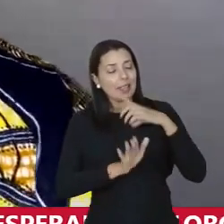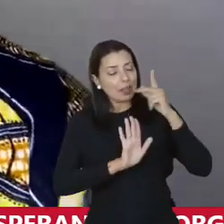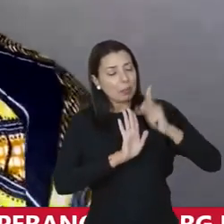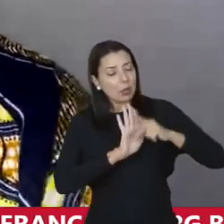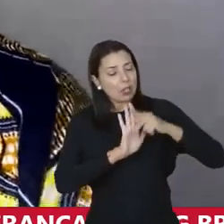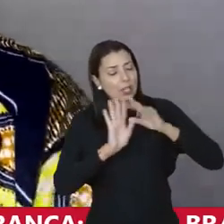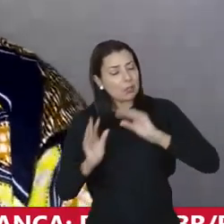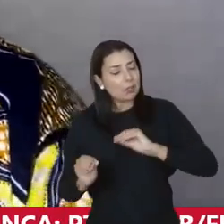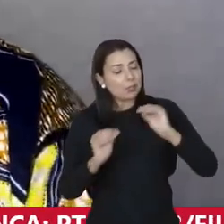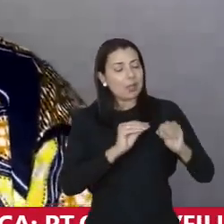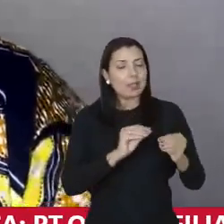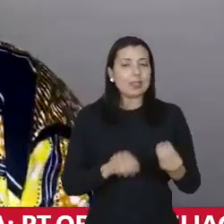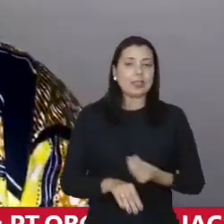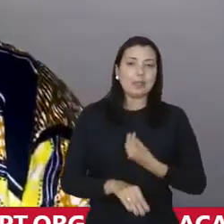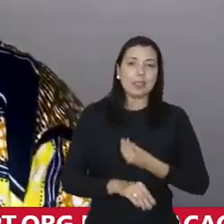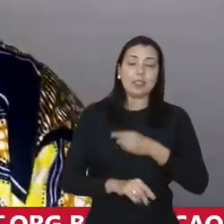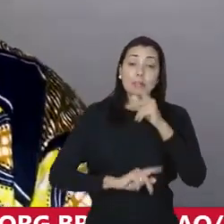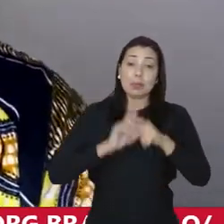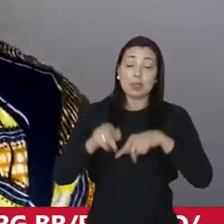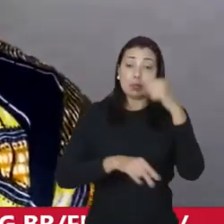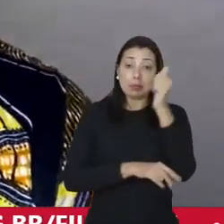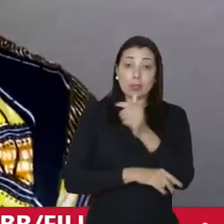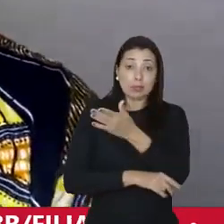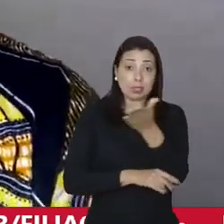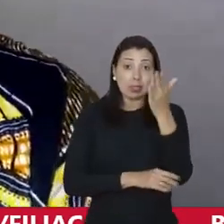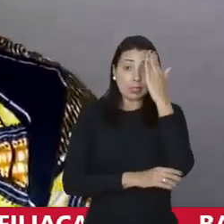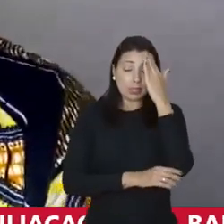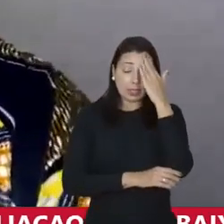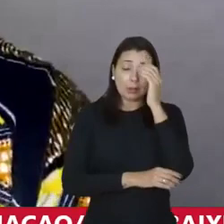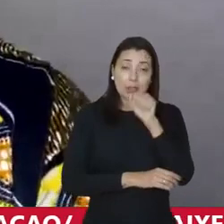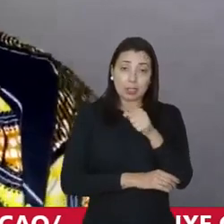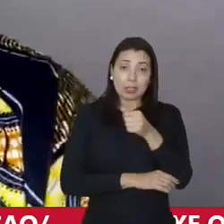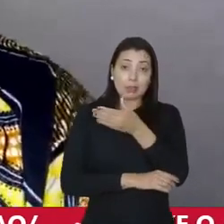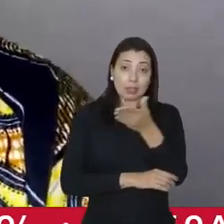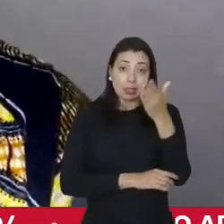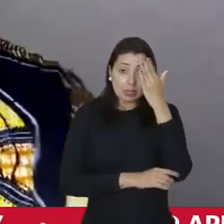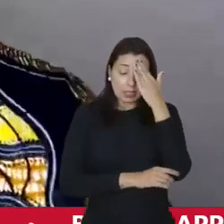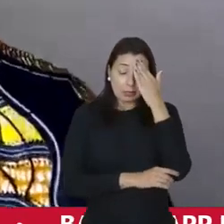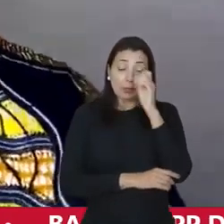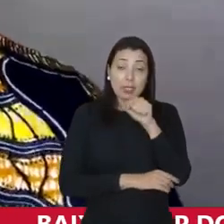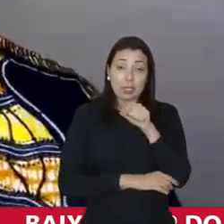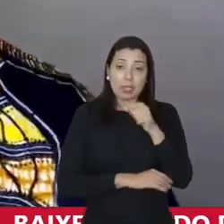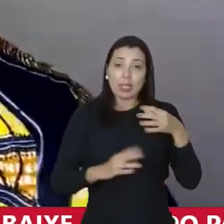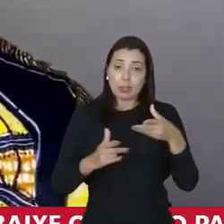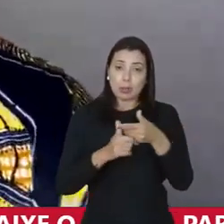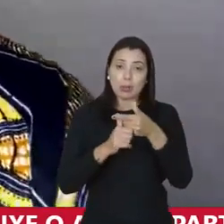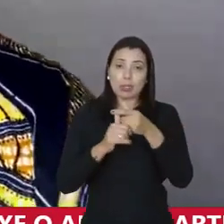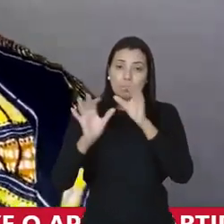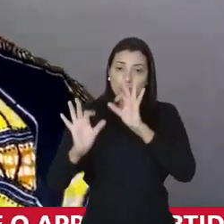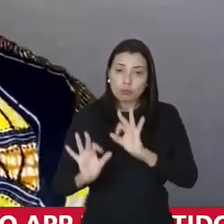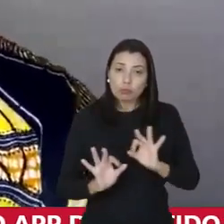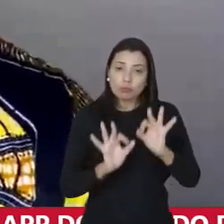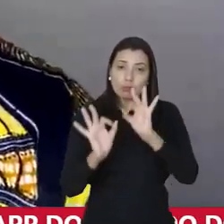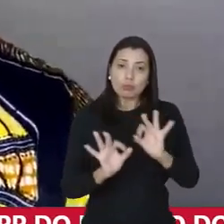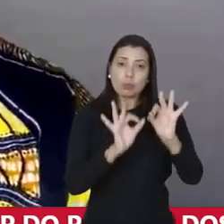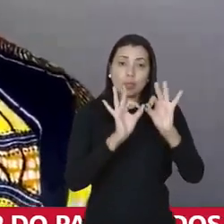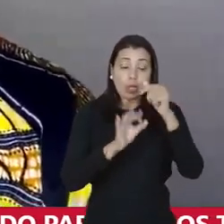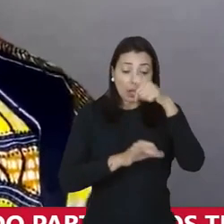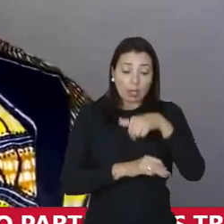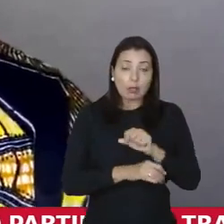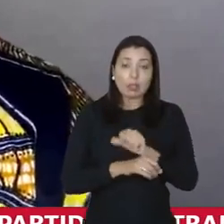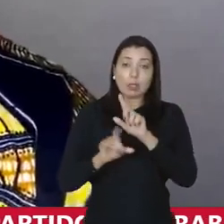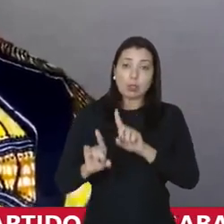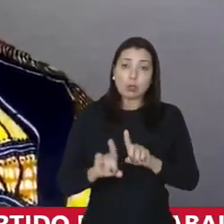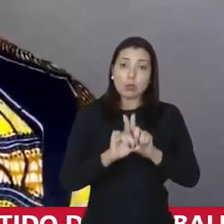mudança para a realidade brasileira o que eu quero que você saiba Marcos o que eu quero que você saiba Verônica e a todos que estão nos acompanhando é que eu estou